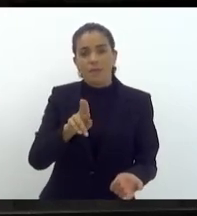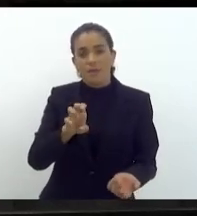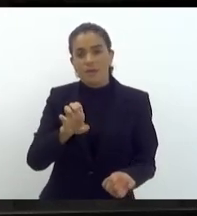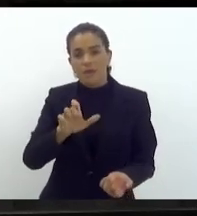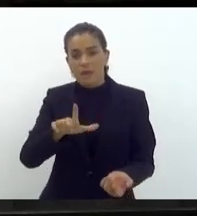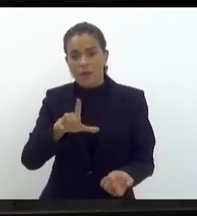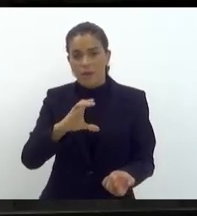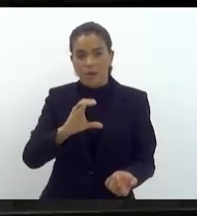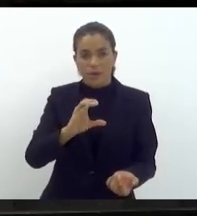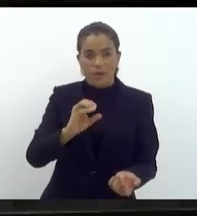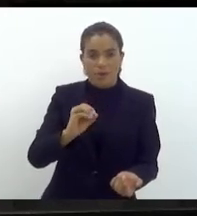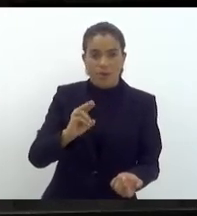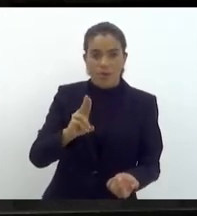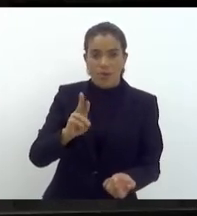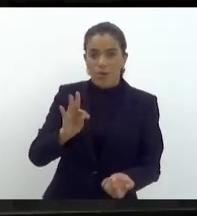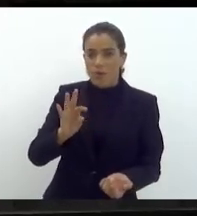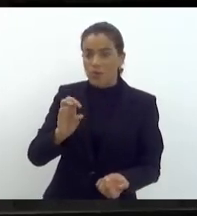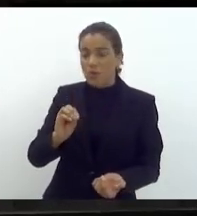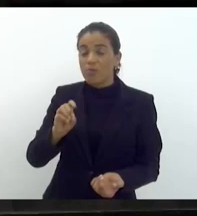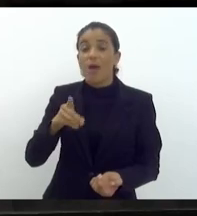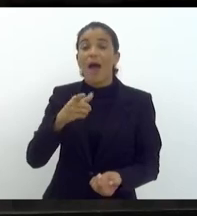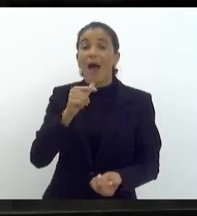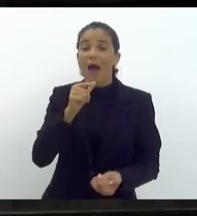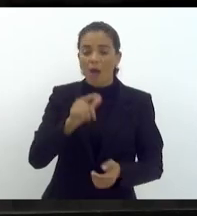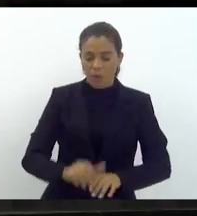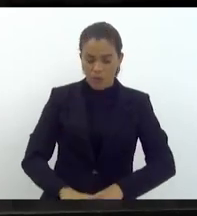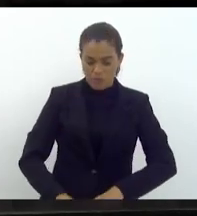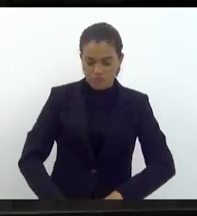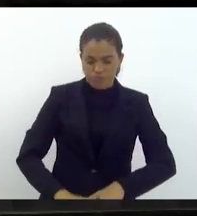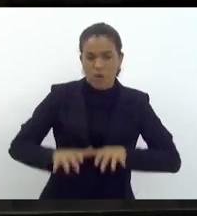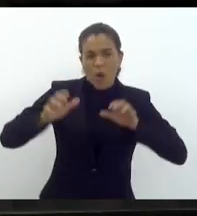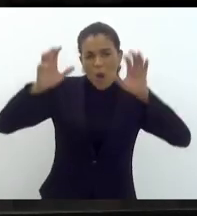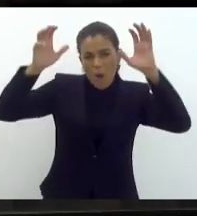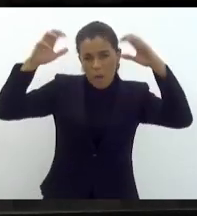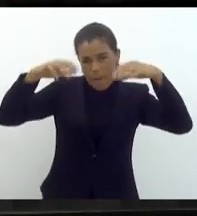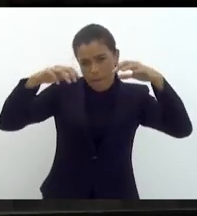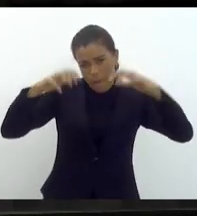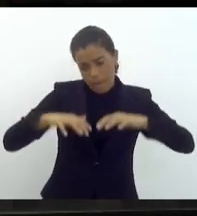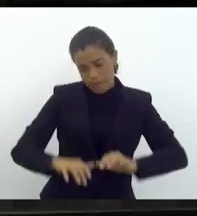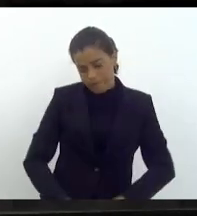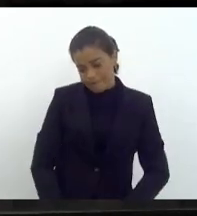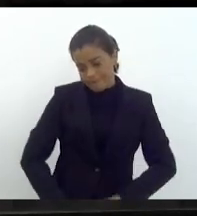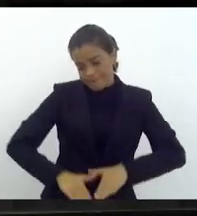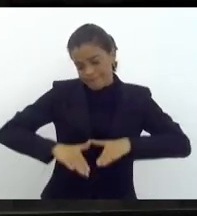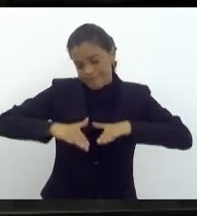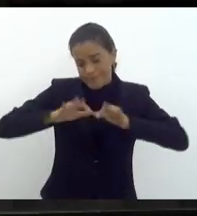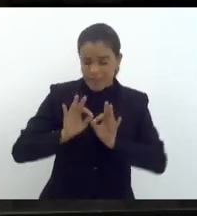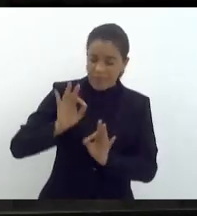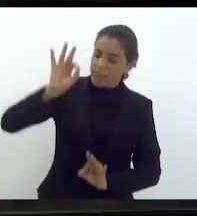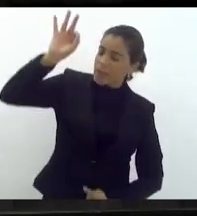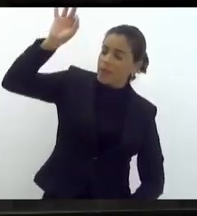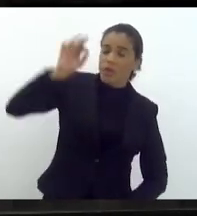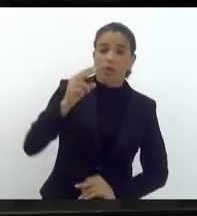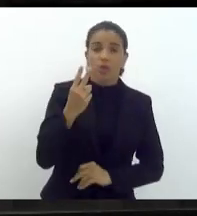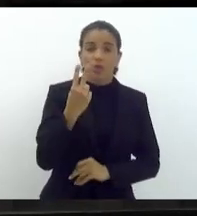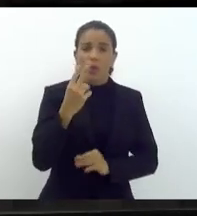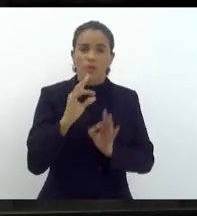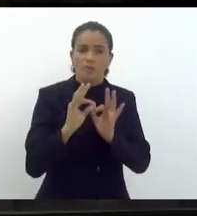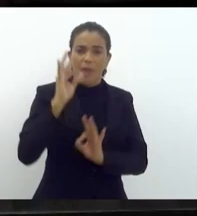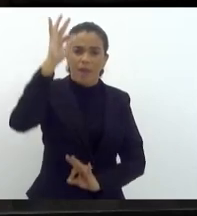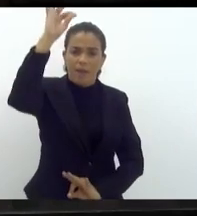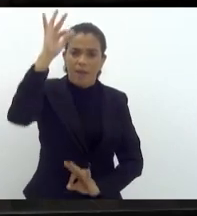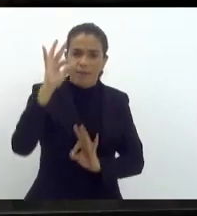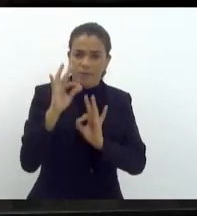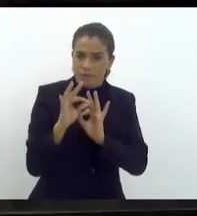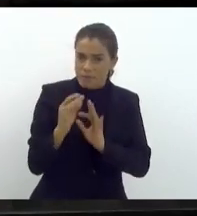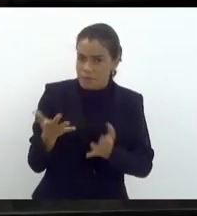chove, a água vem dois metros de altura na casa das pessoas, Tia João. Tinha uma obra enterrada no governo do Estado daqui